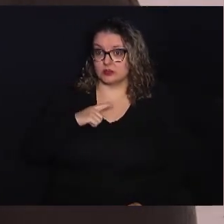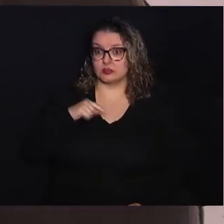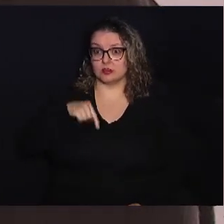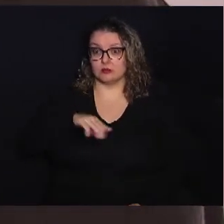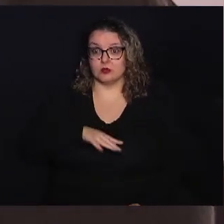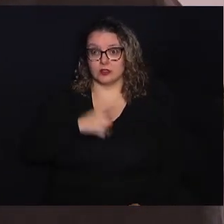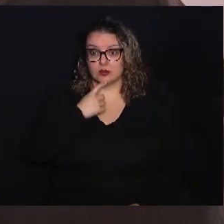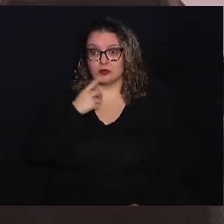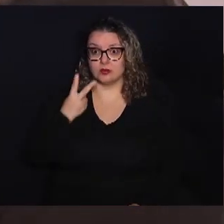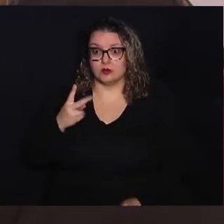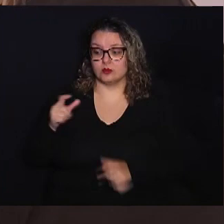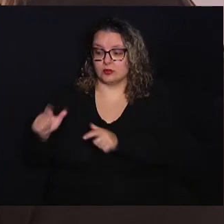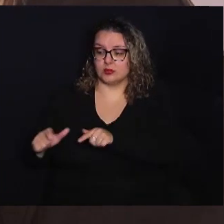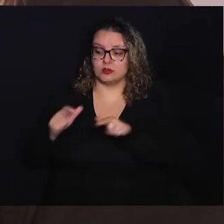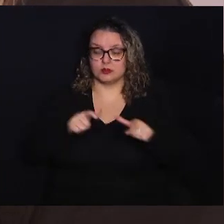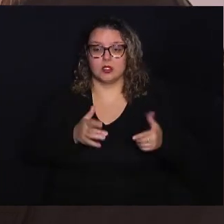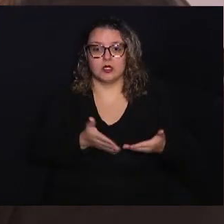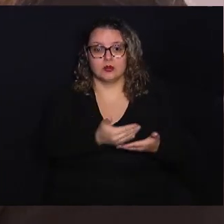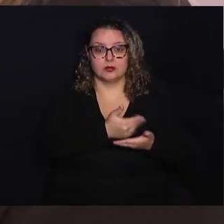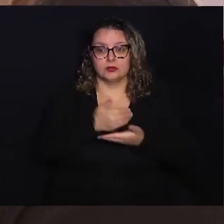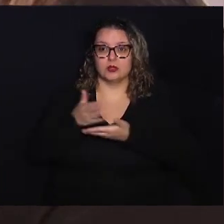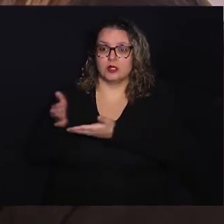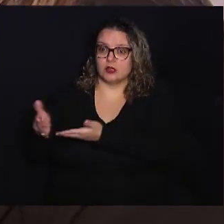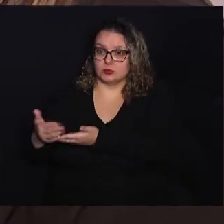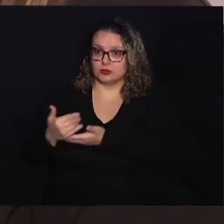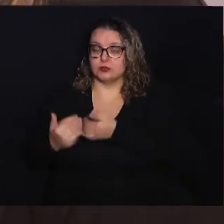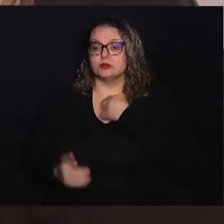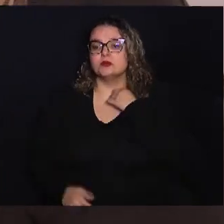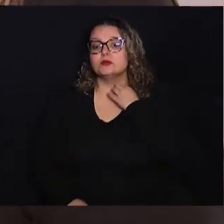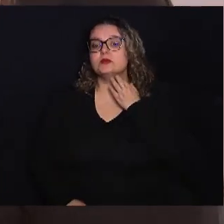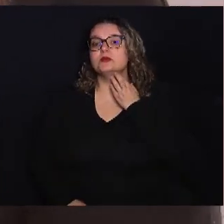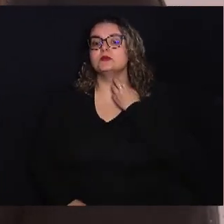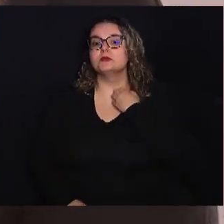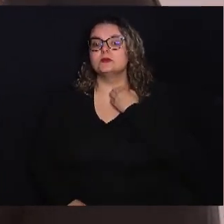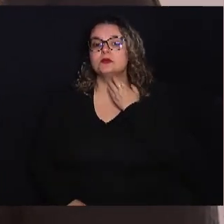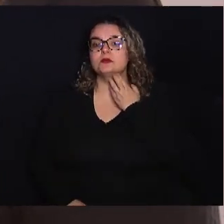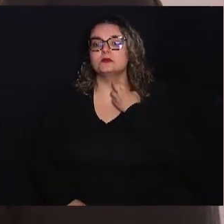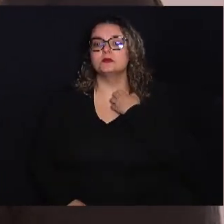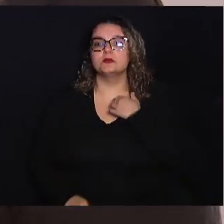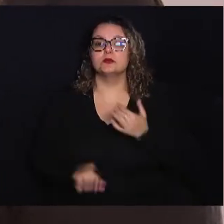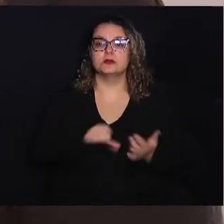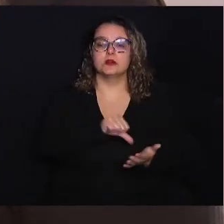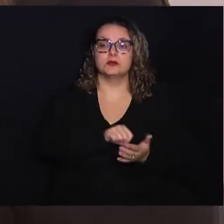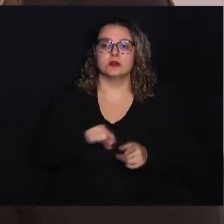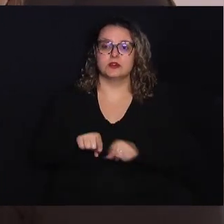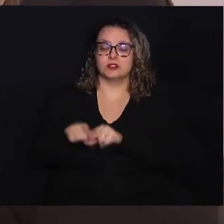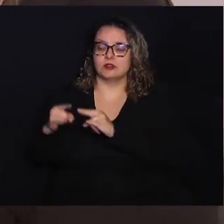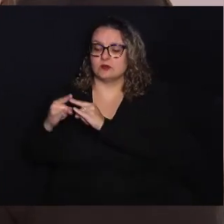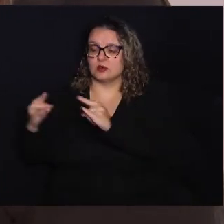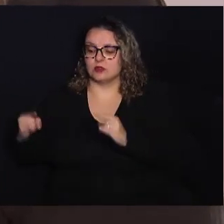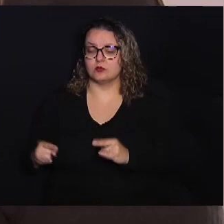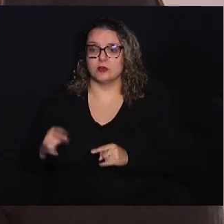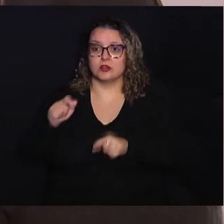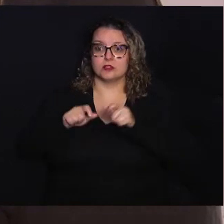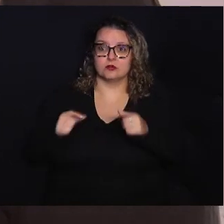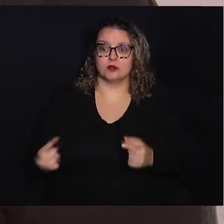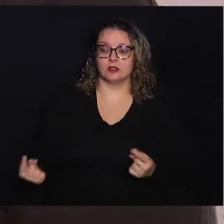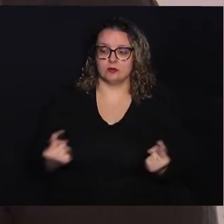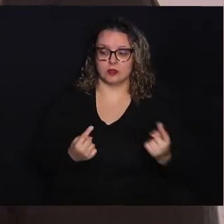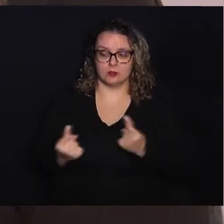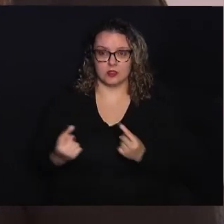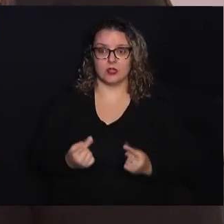coleta na unidade e no galpão As pessoas podem trazer alimentos não perecíveis para